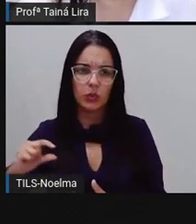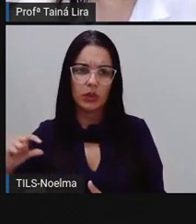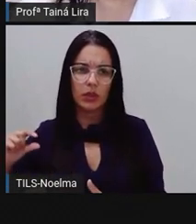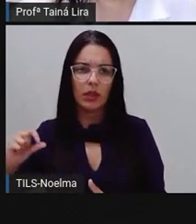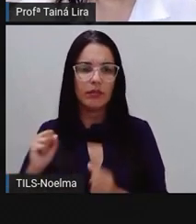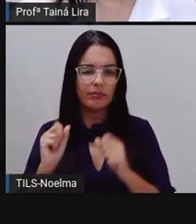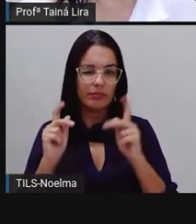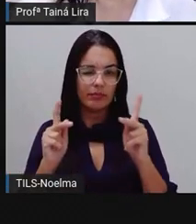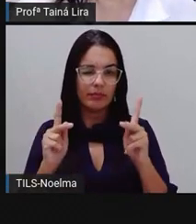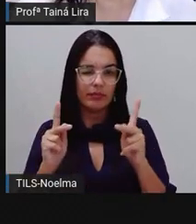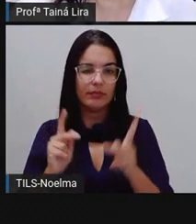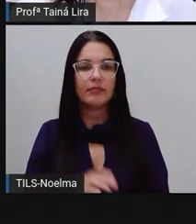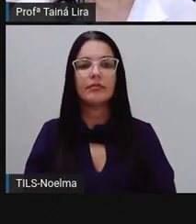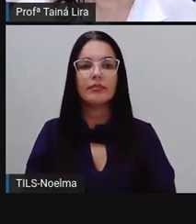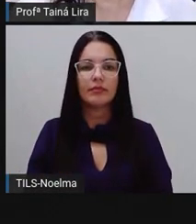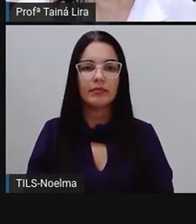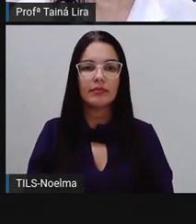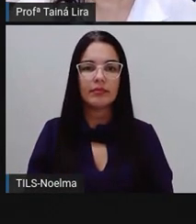tá bom?